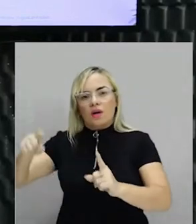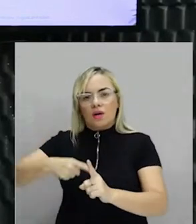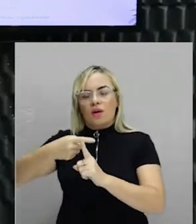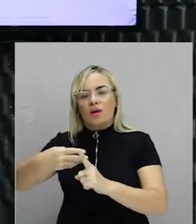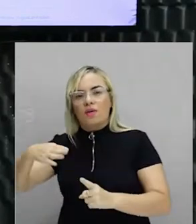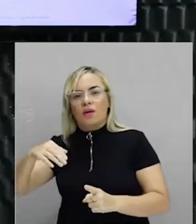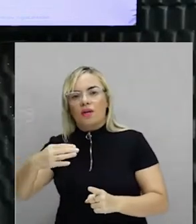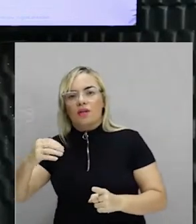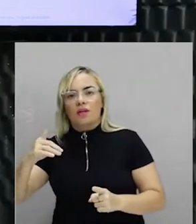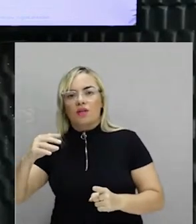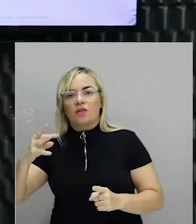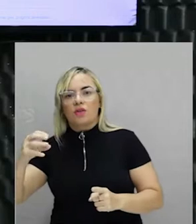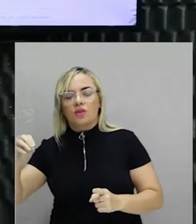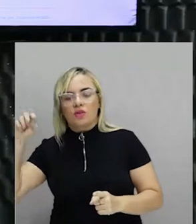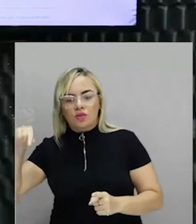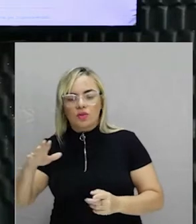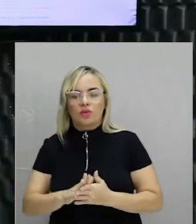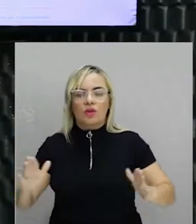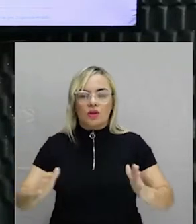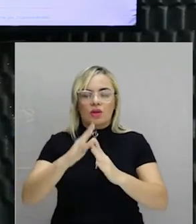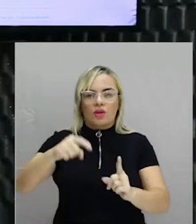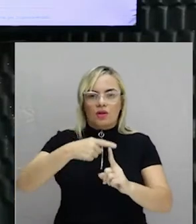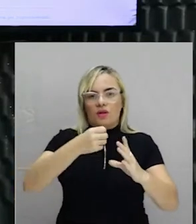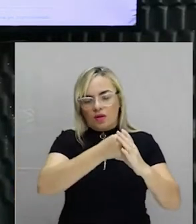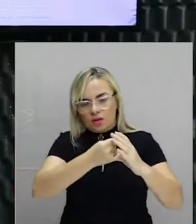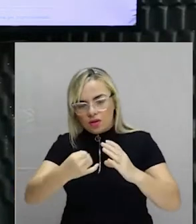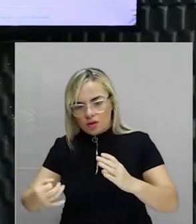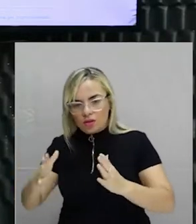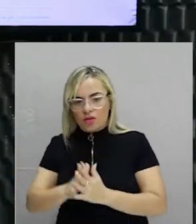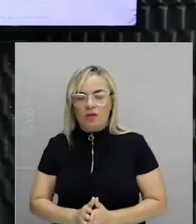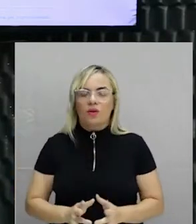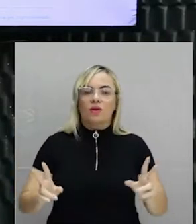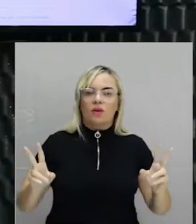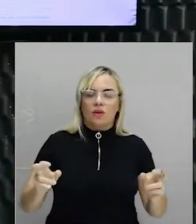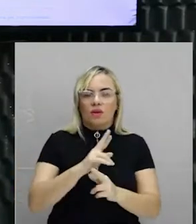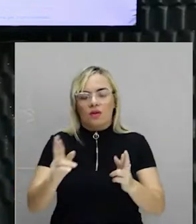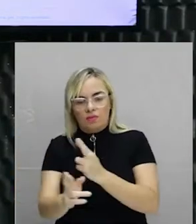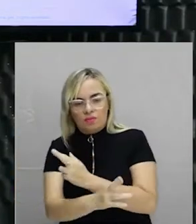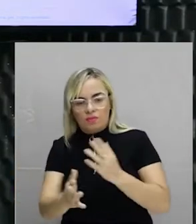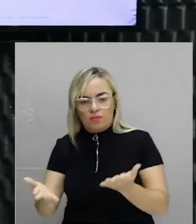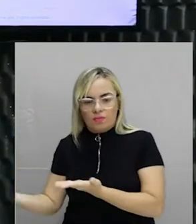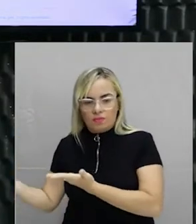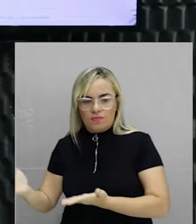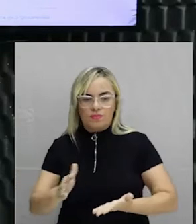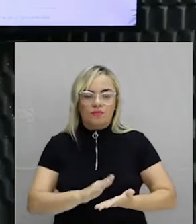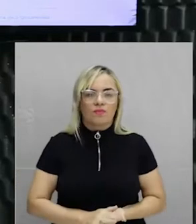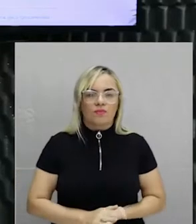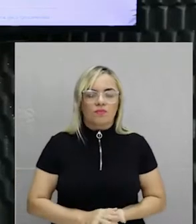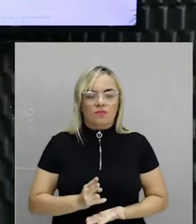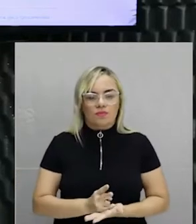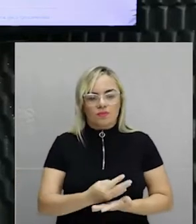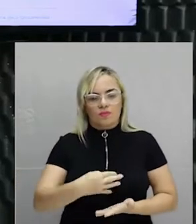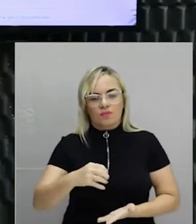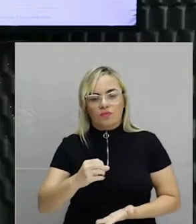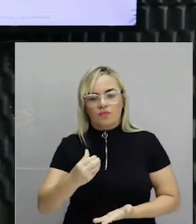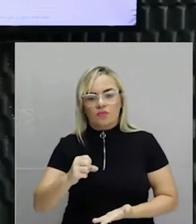qual a igreja recebe o título. Certo? Torsas, taipa de pilão, relevos, talhas e entalhes. Taipa de